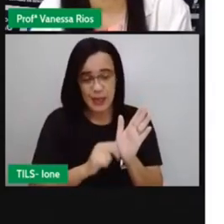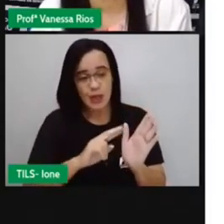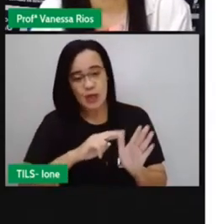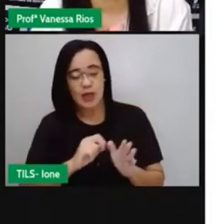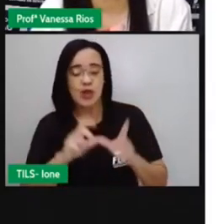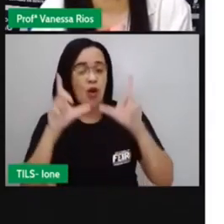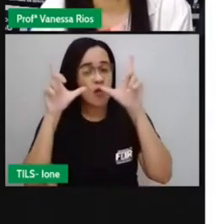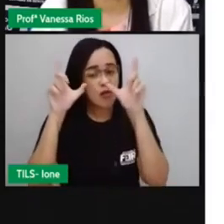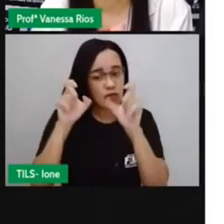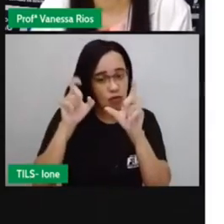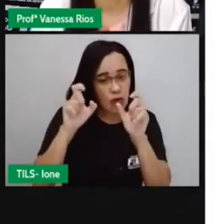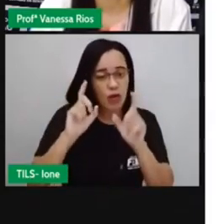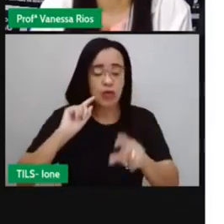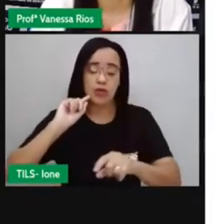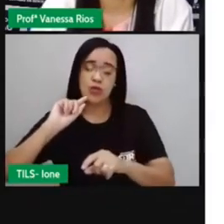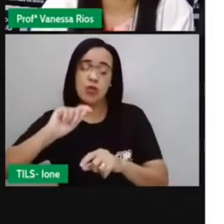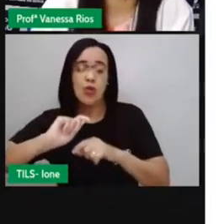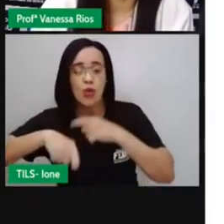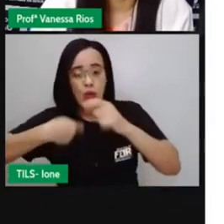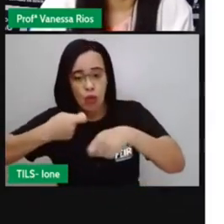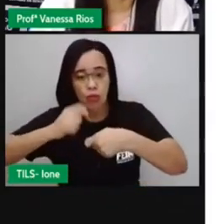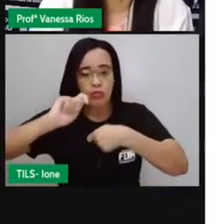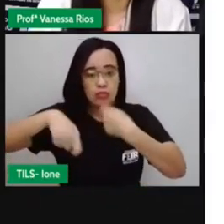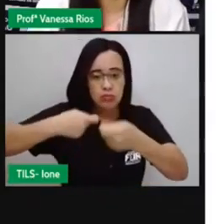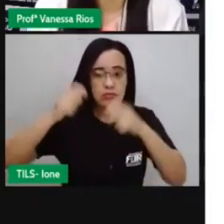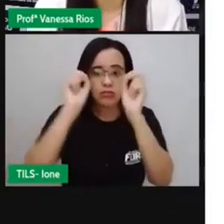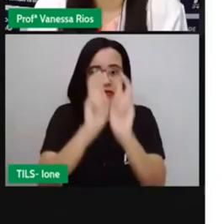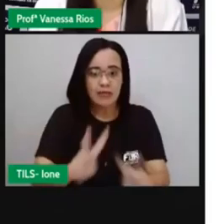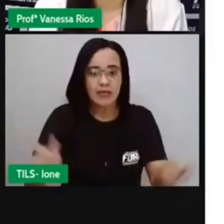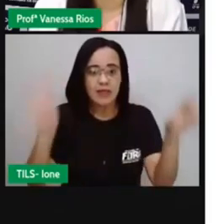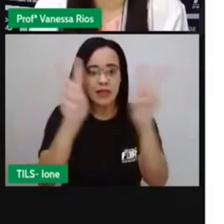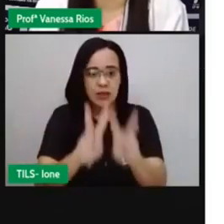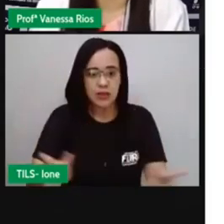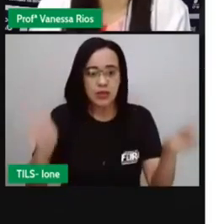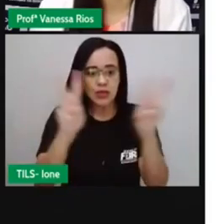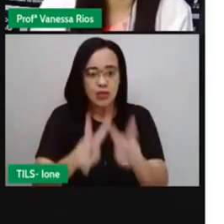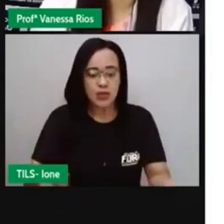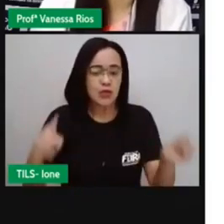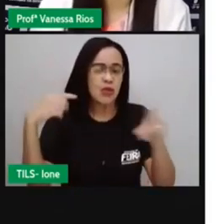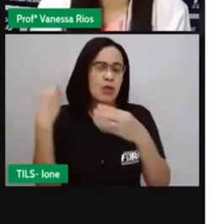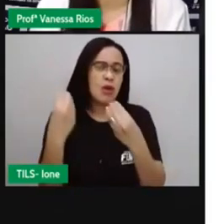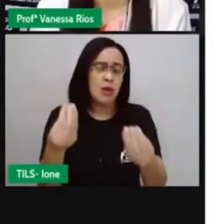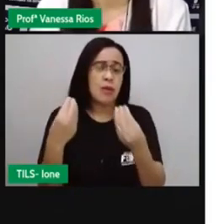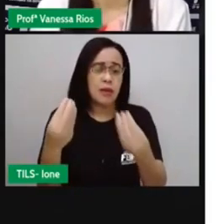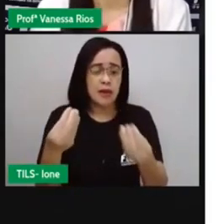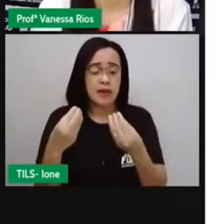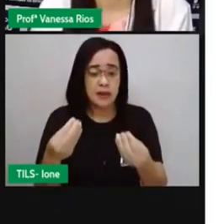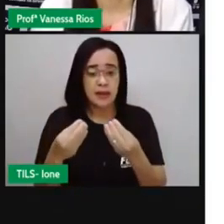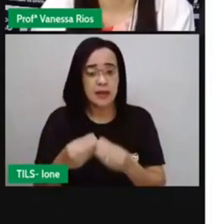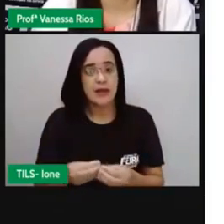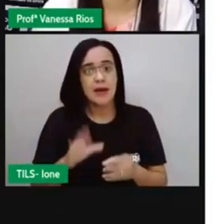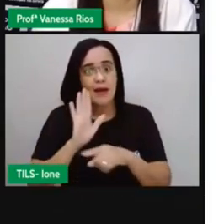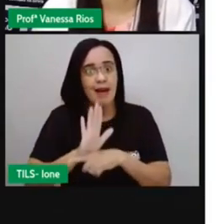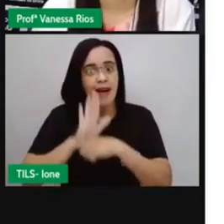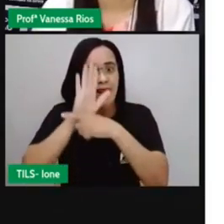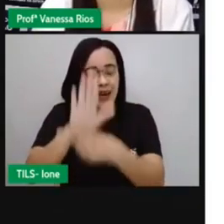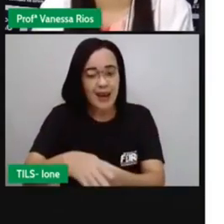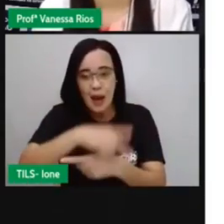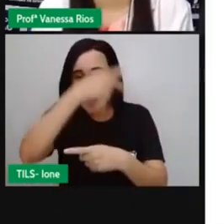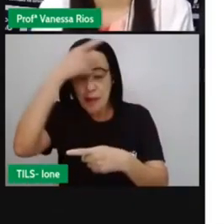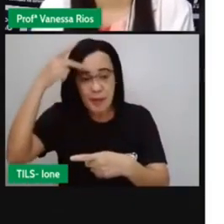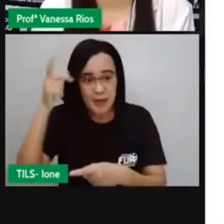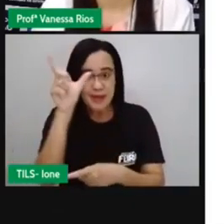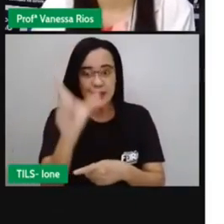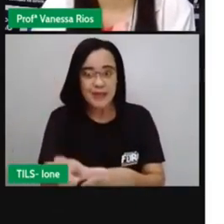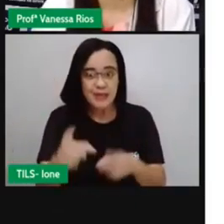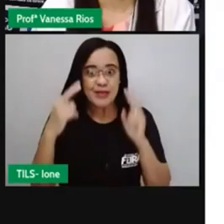comunicação, ela seja completa. Então, quando se utiliza aí desenhos, fotografias,